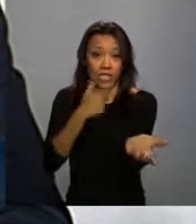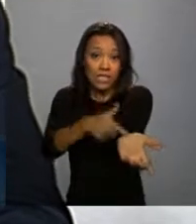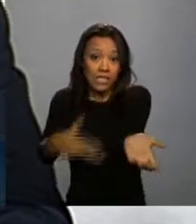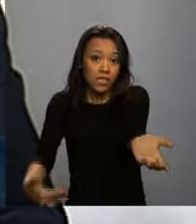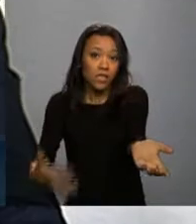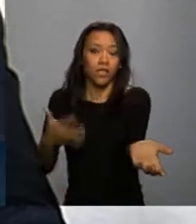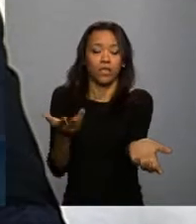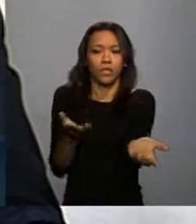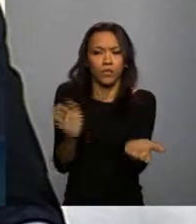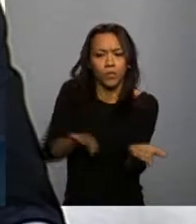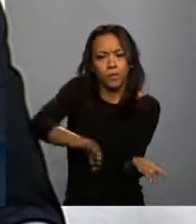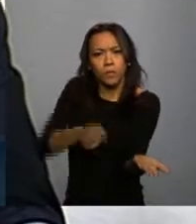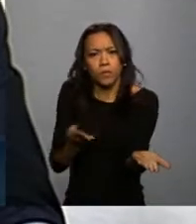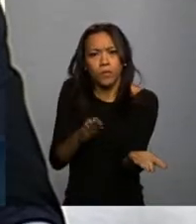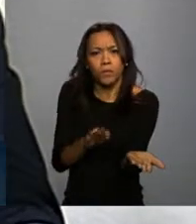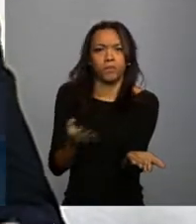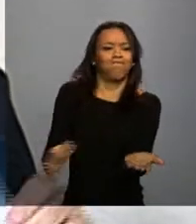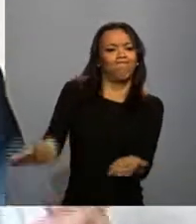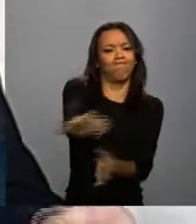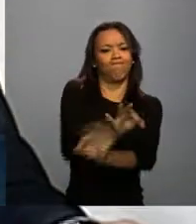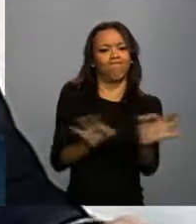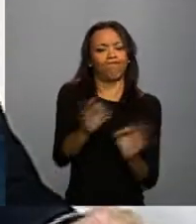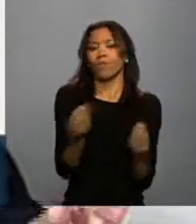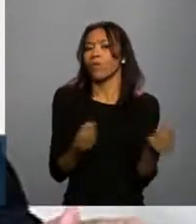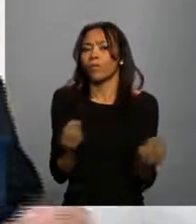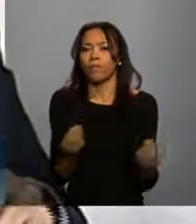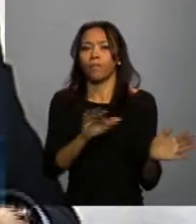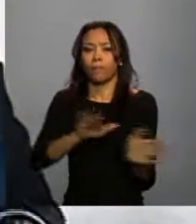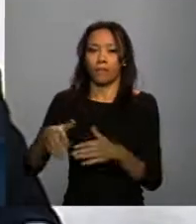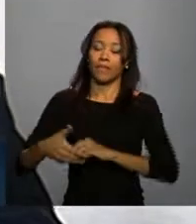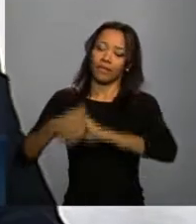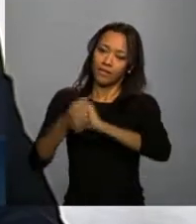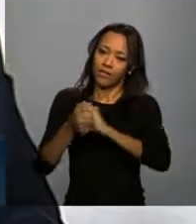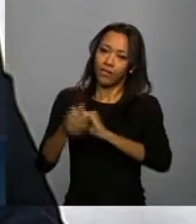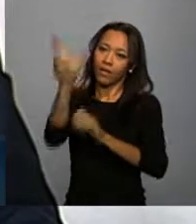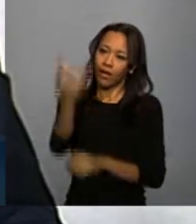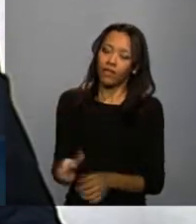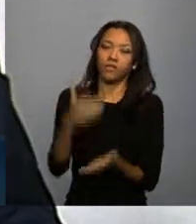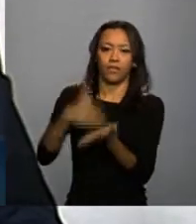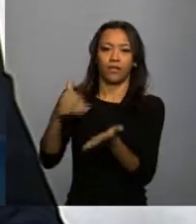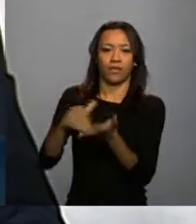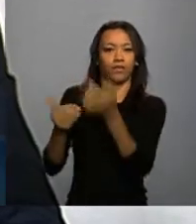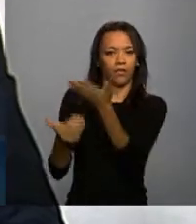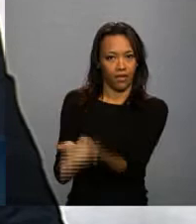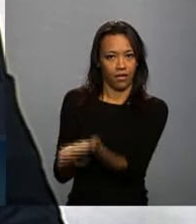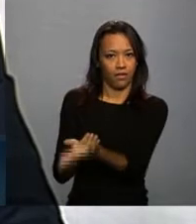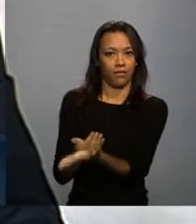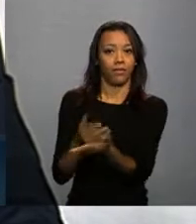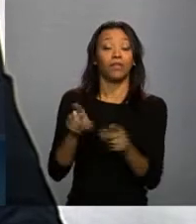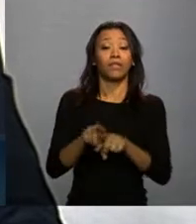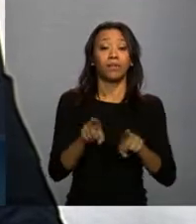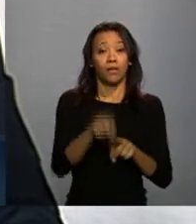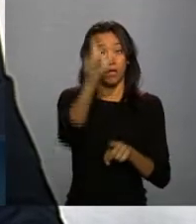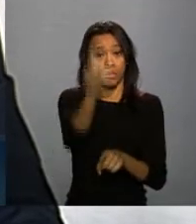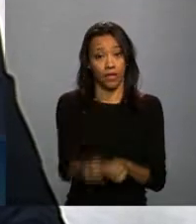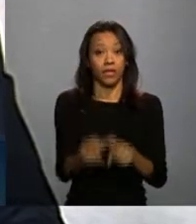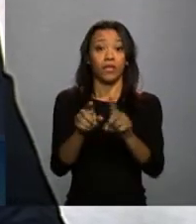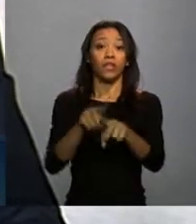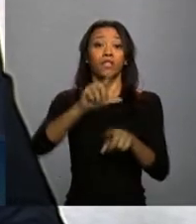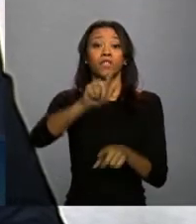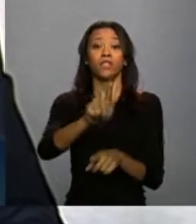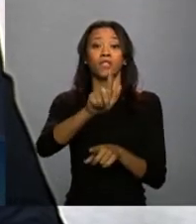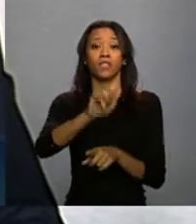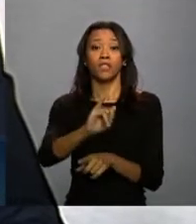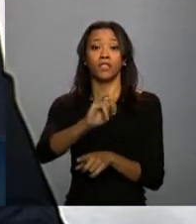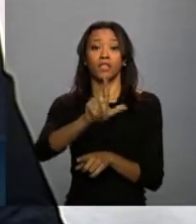sangue em âmbito nacional. Eu quero fazer uma saudação à Lumena, nossa secretária, ao Giliate, que, nesse pouco tempo que está à frente do